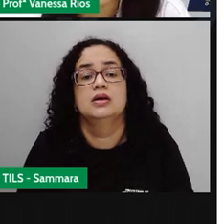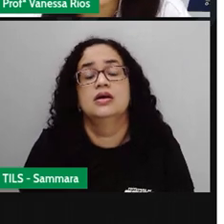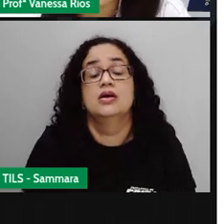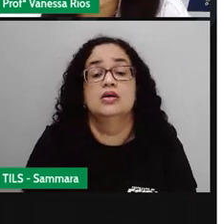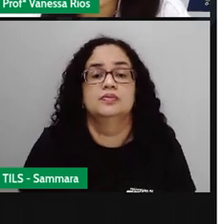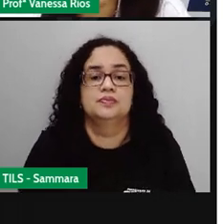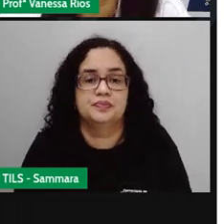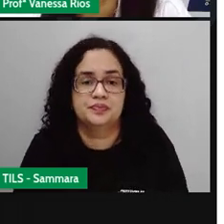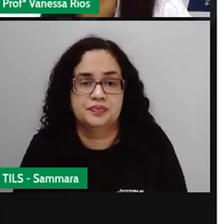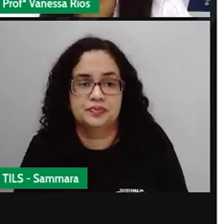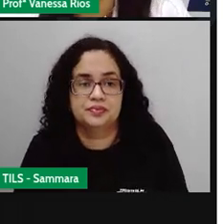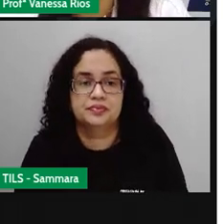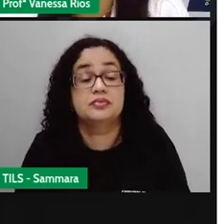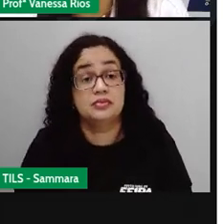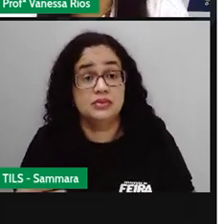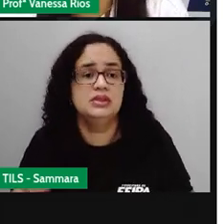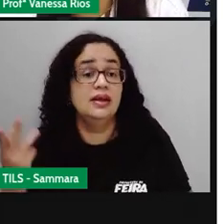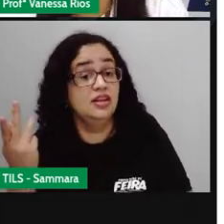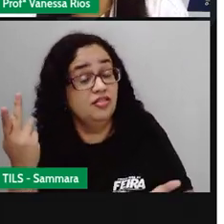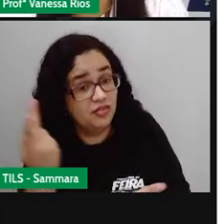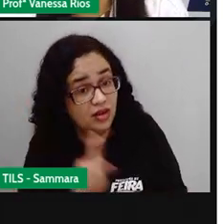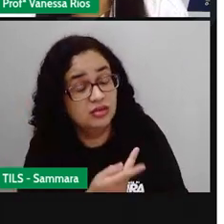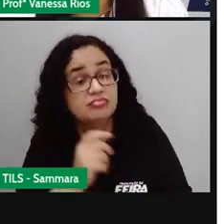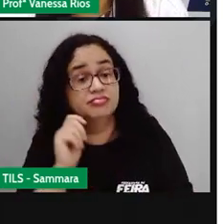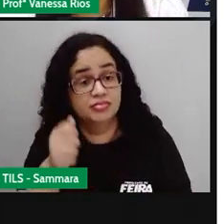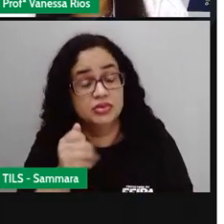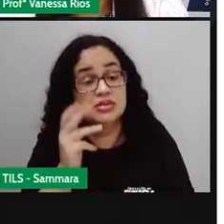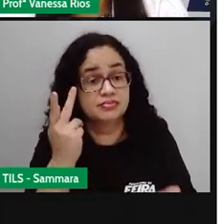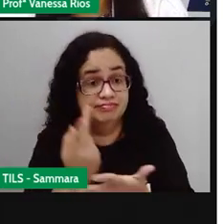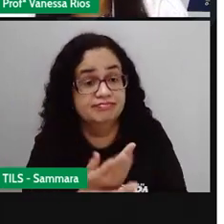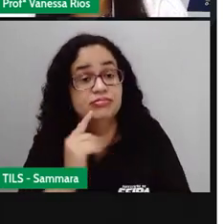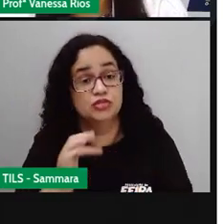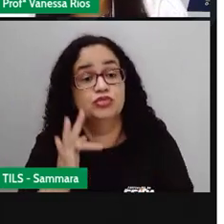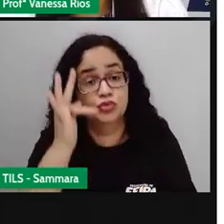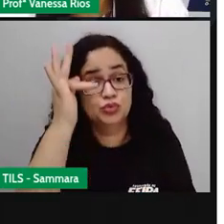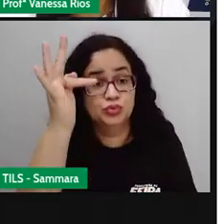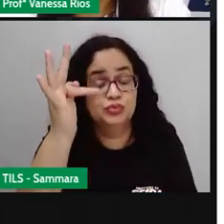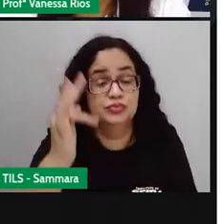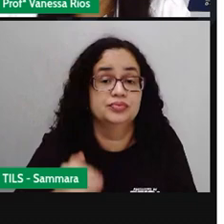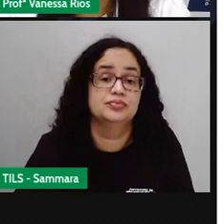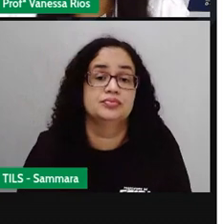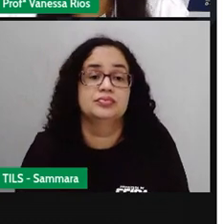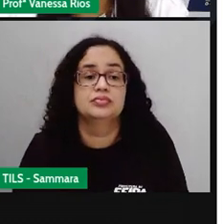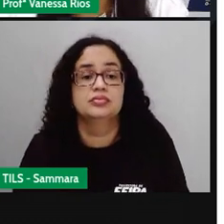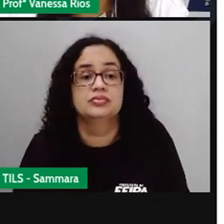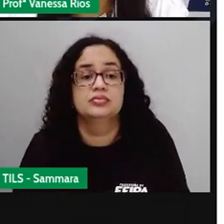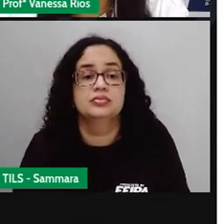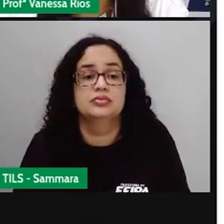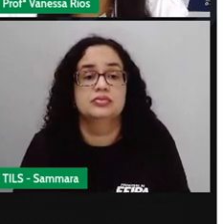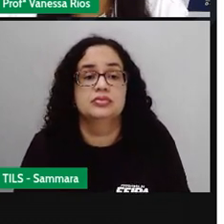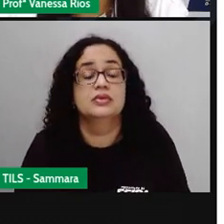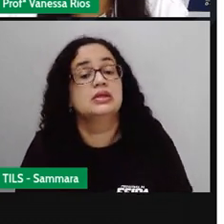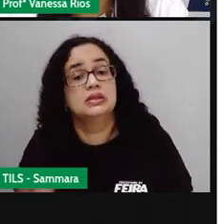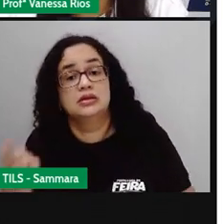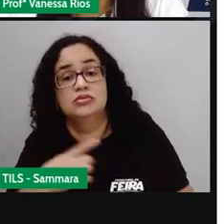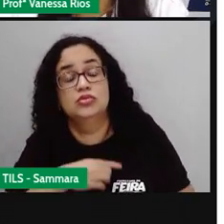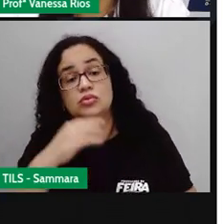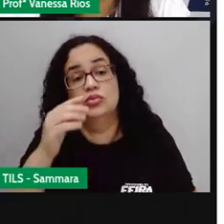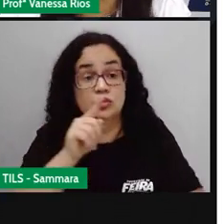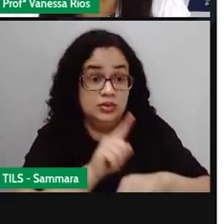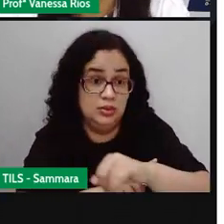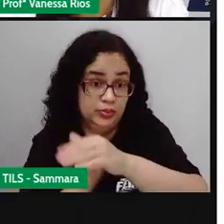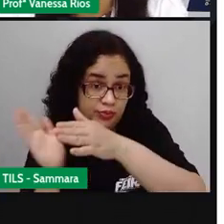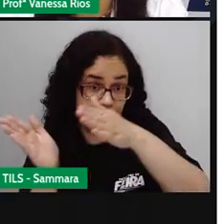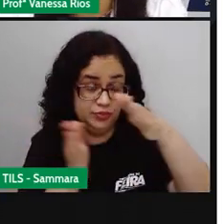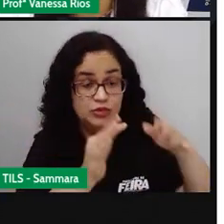Então, é uma ação que ainda vai acontecer, não é? Então, essa ação aí está no